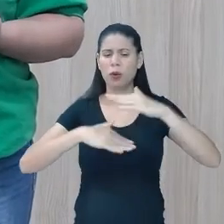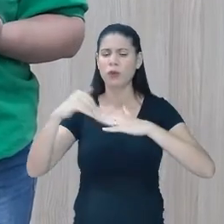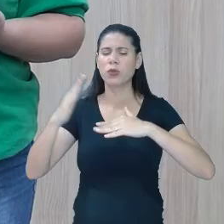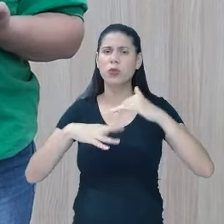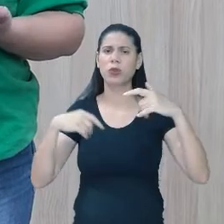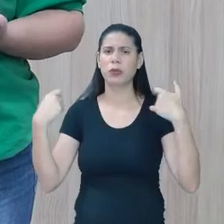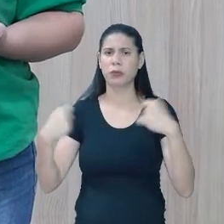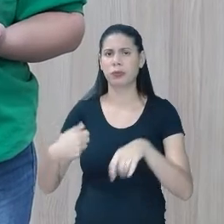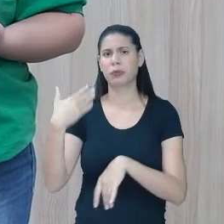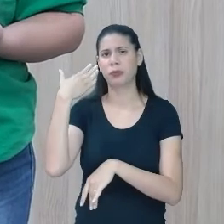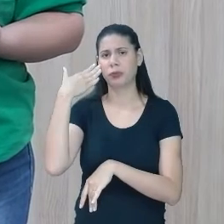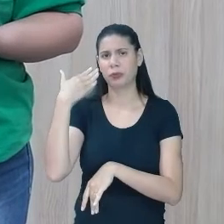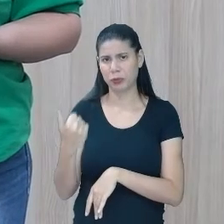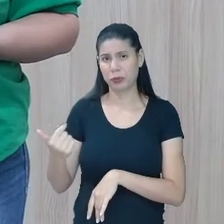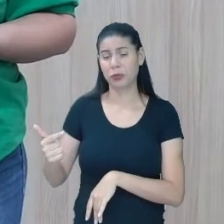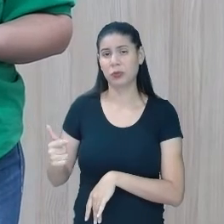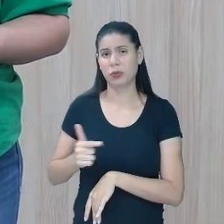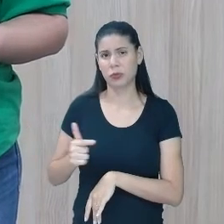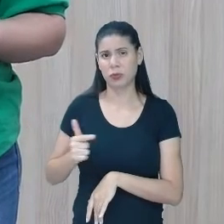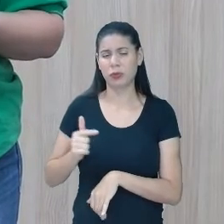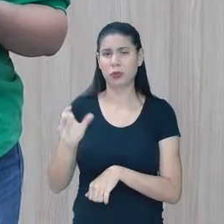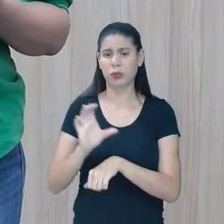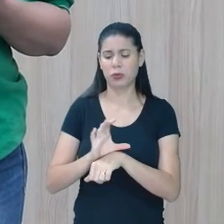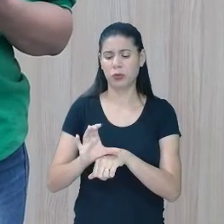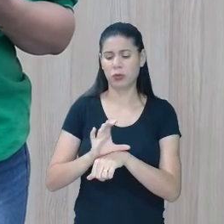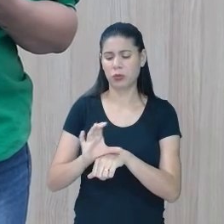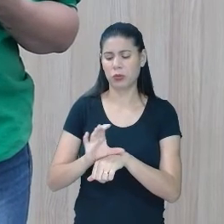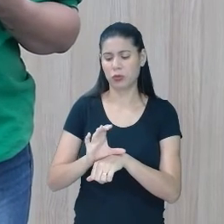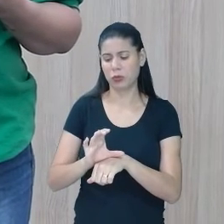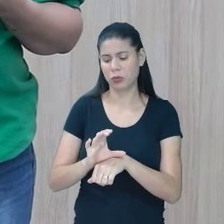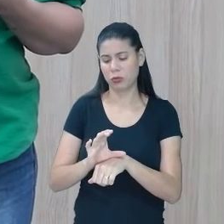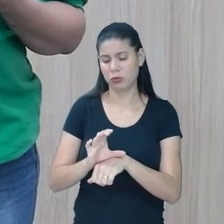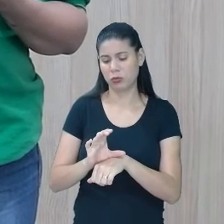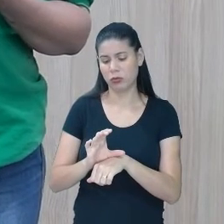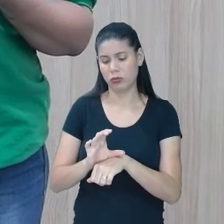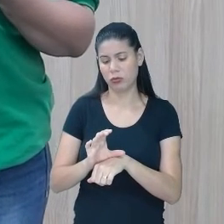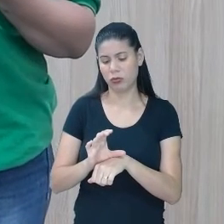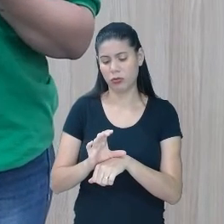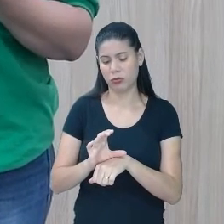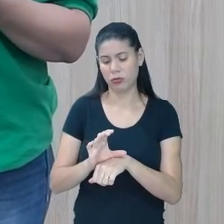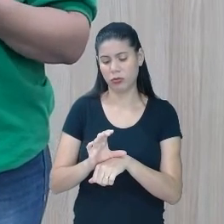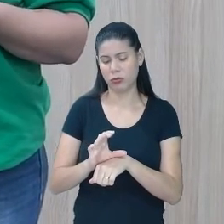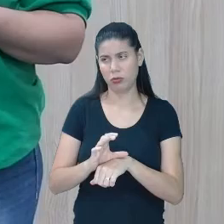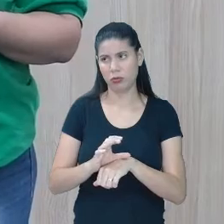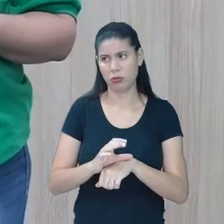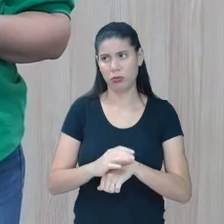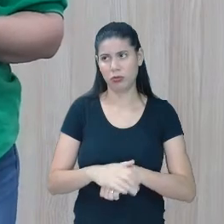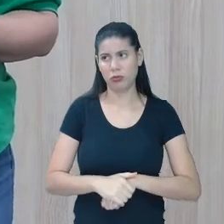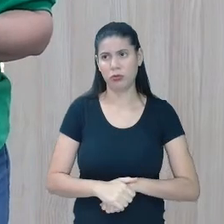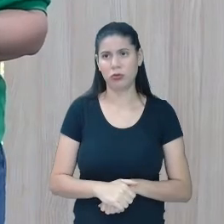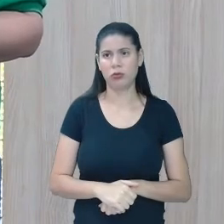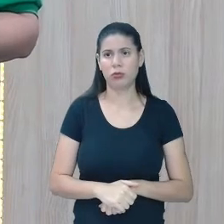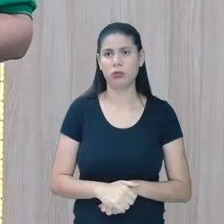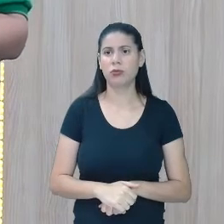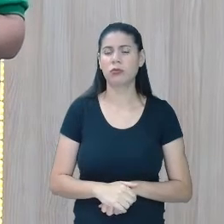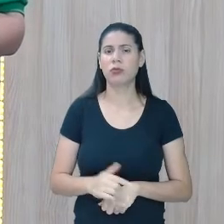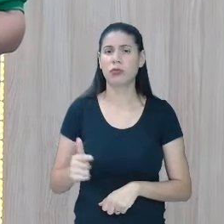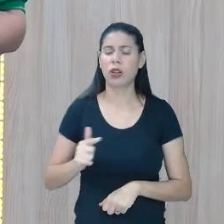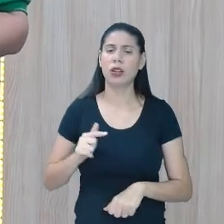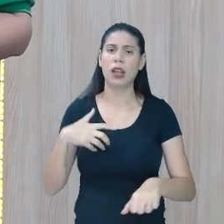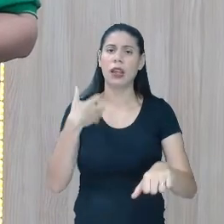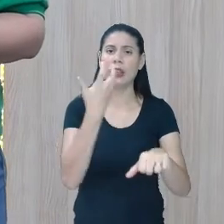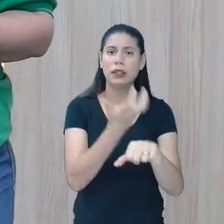deveriam ter em seus cursos, cursos, enfim,